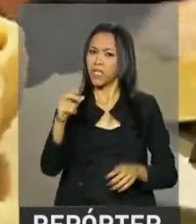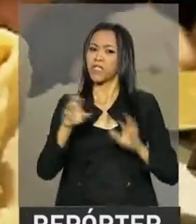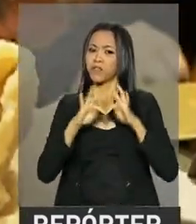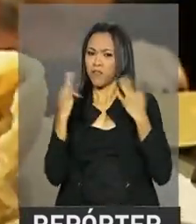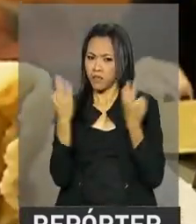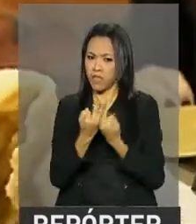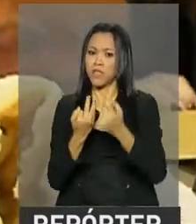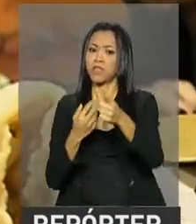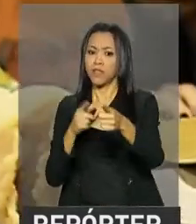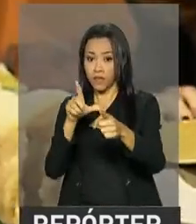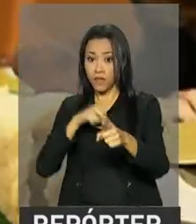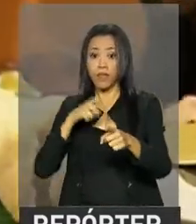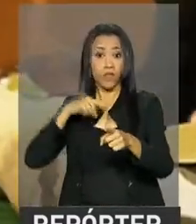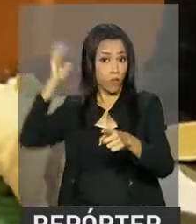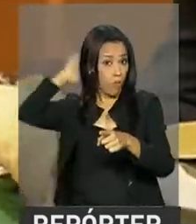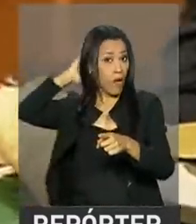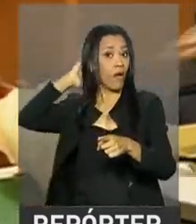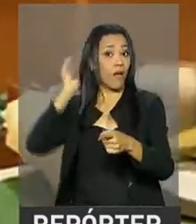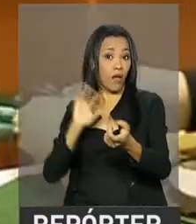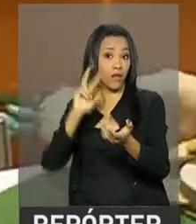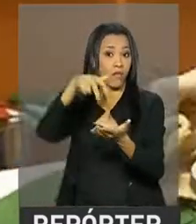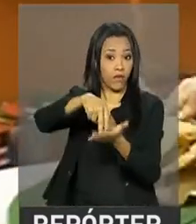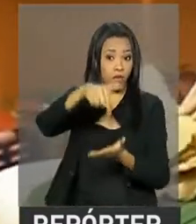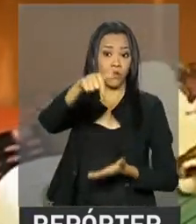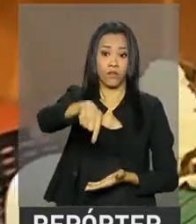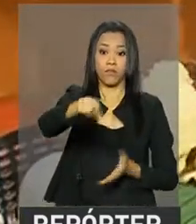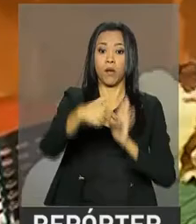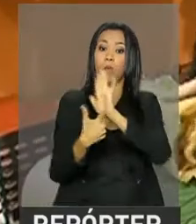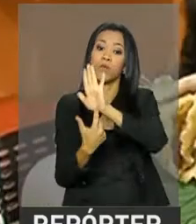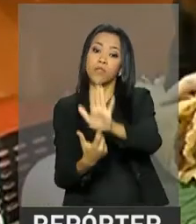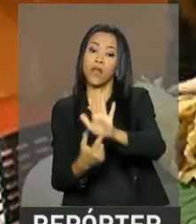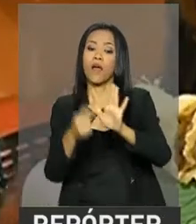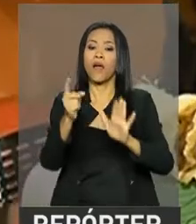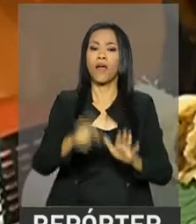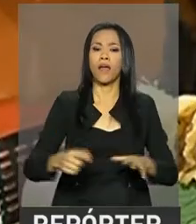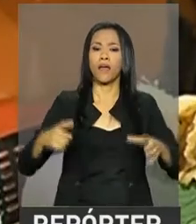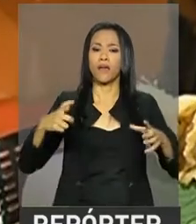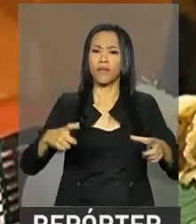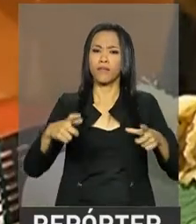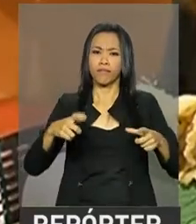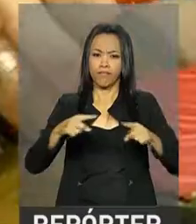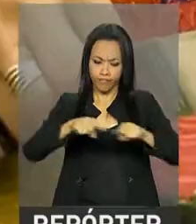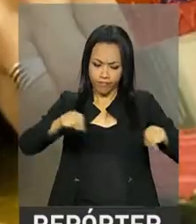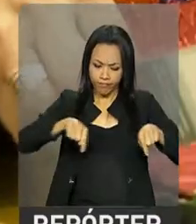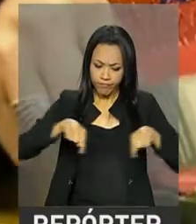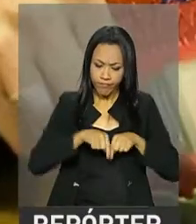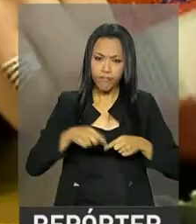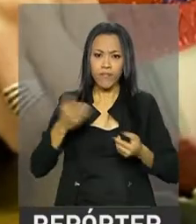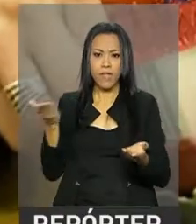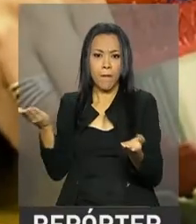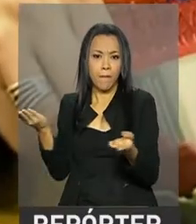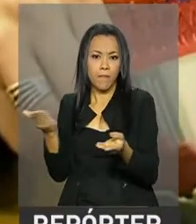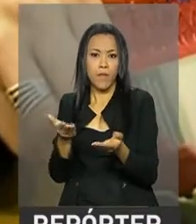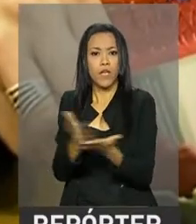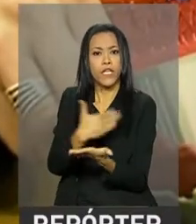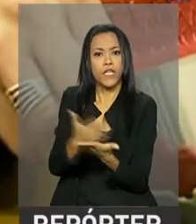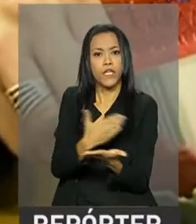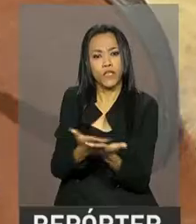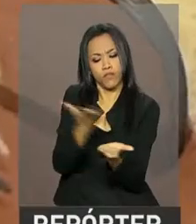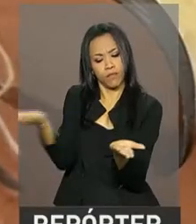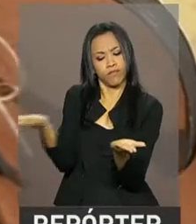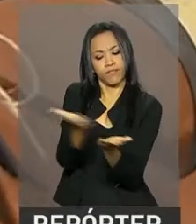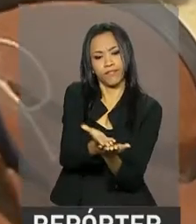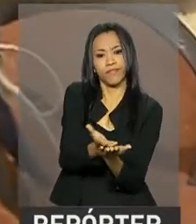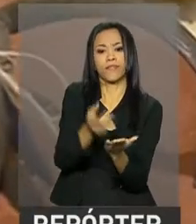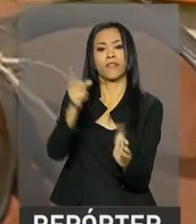Pará acessórios feitos de látex orgânico. São jogos americanos, marcadores de páginas, centros de mesa e um lançamento,